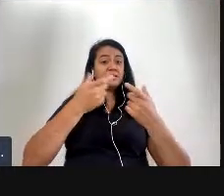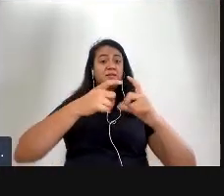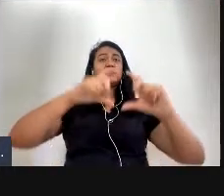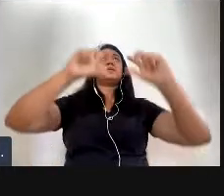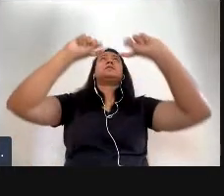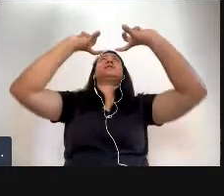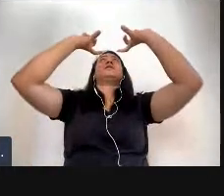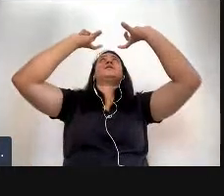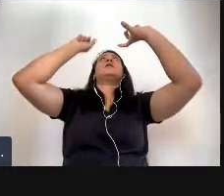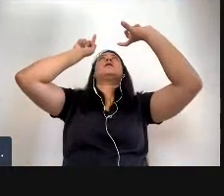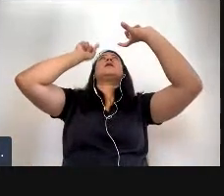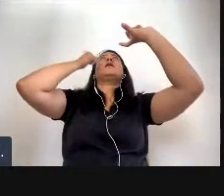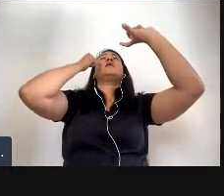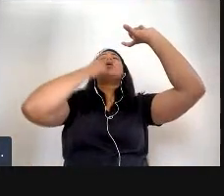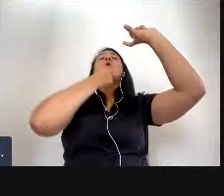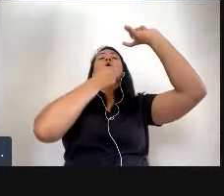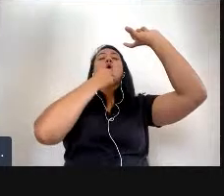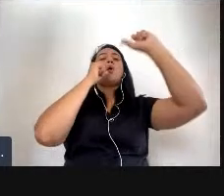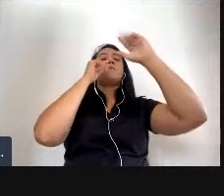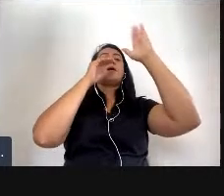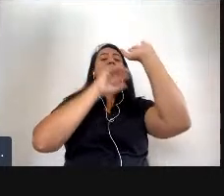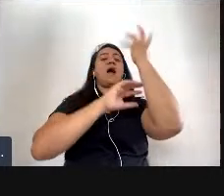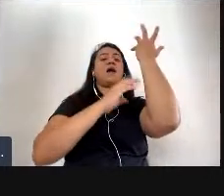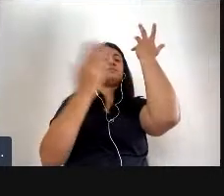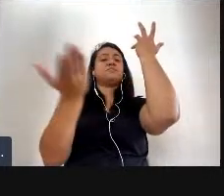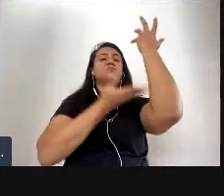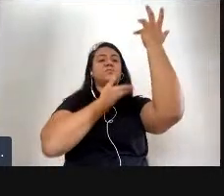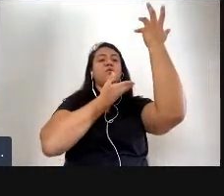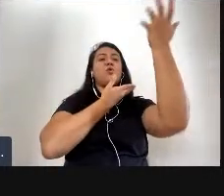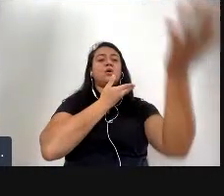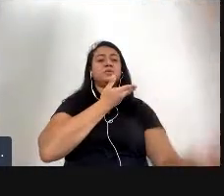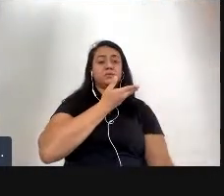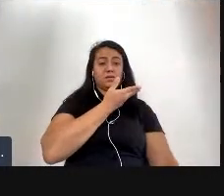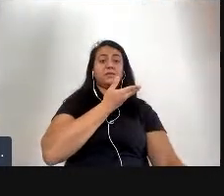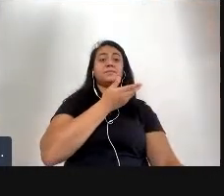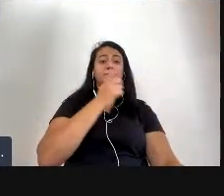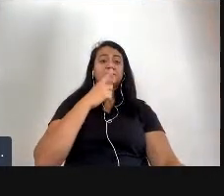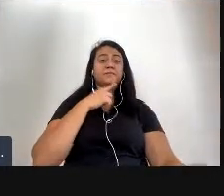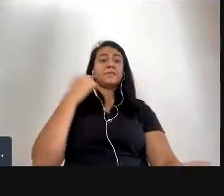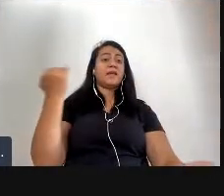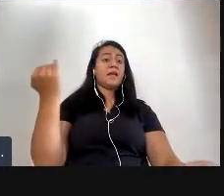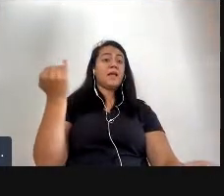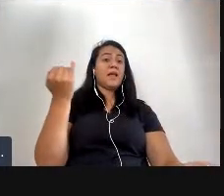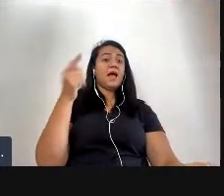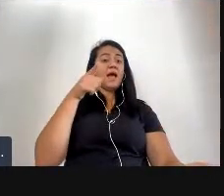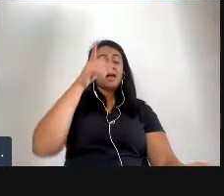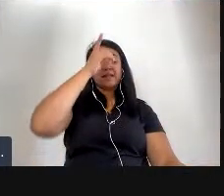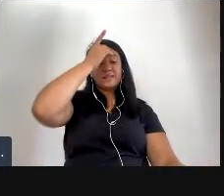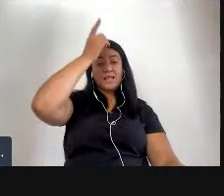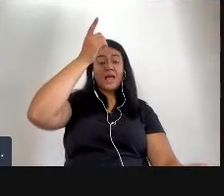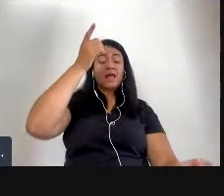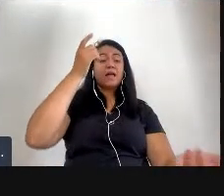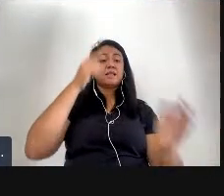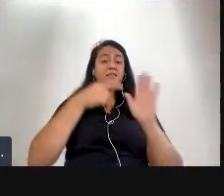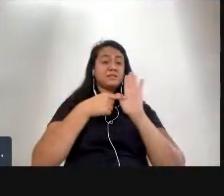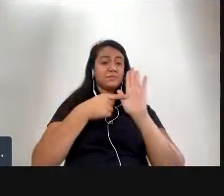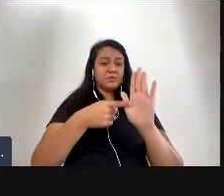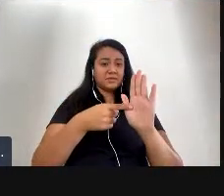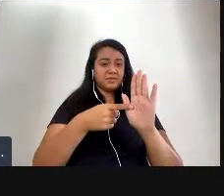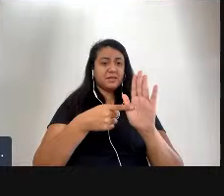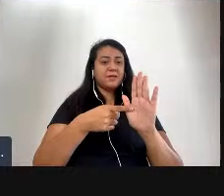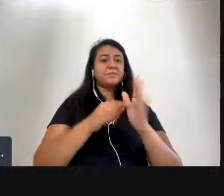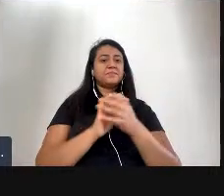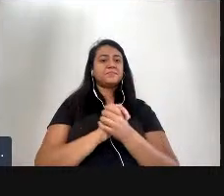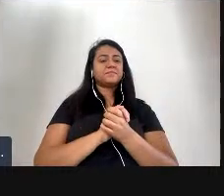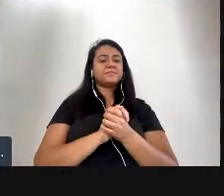é bem interativa a ideia da exposição aí já é em Clervaux já